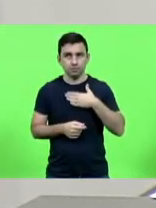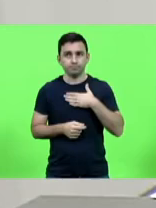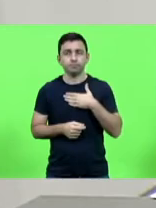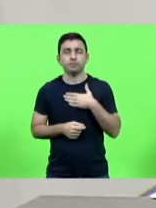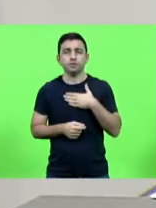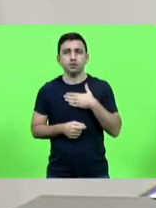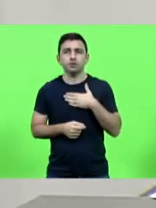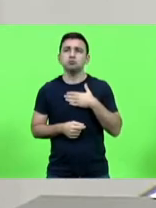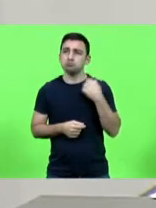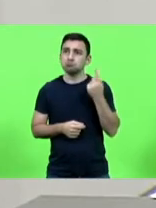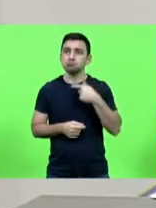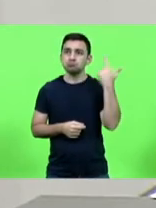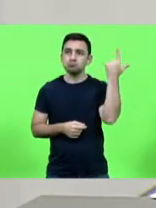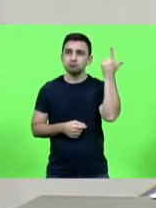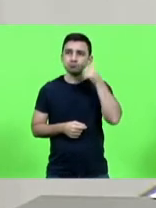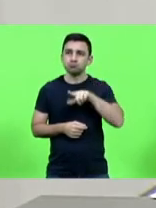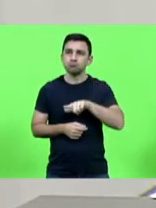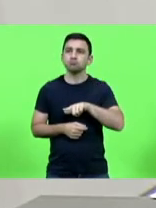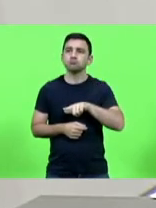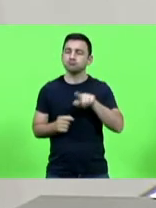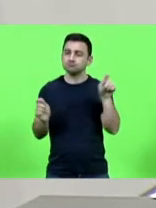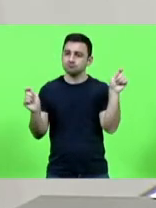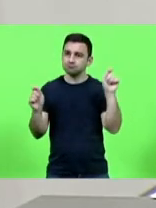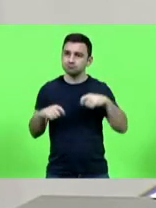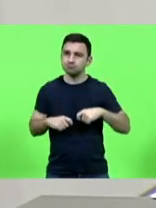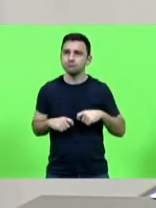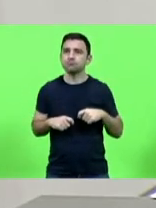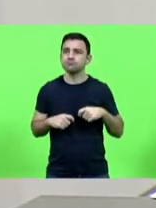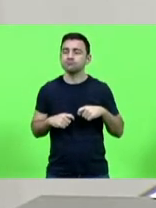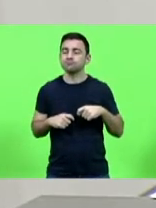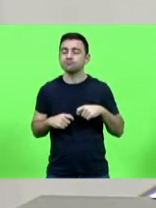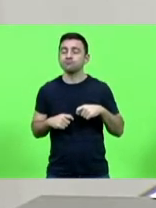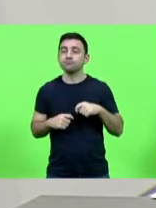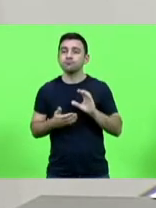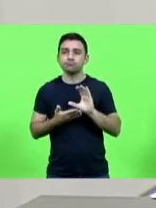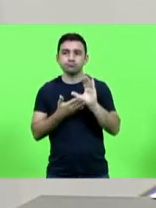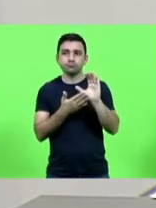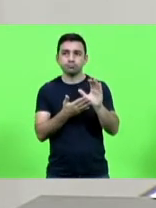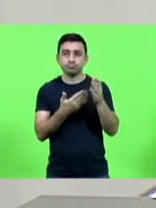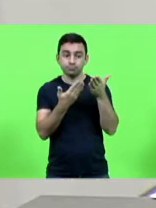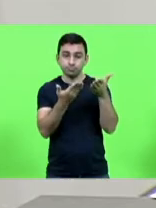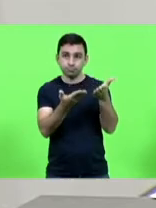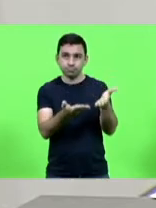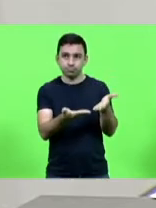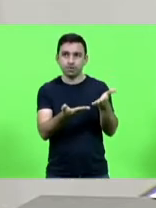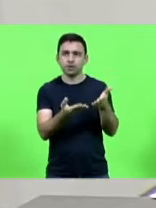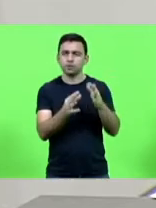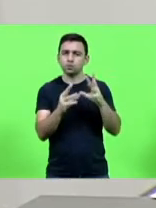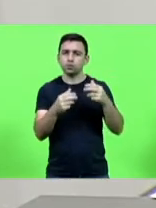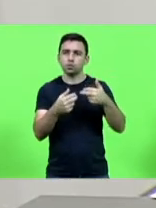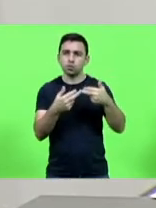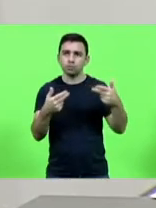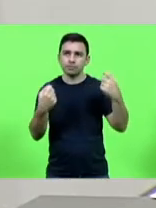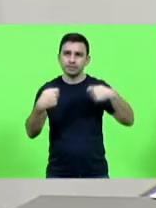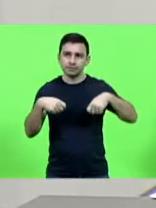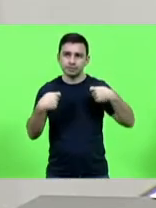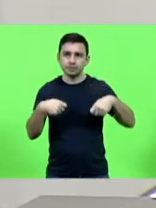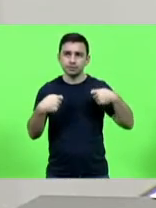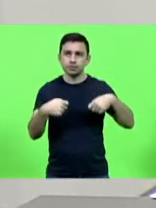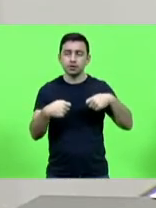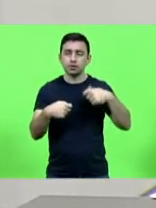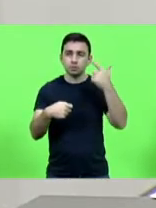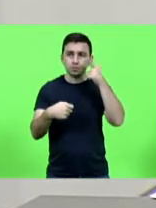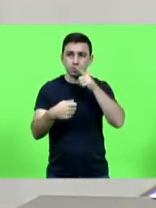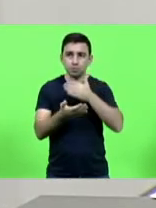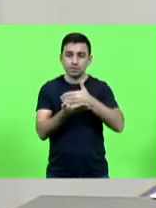nós conseguimos levar para lá os recursos necessários para implantar o judô